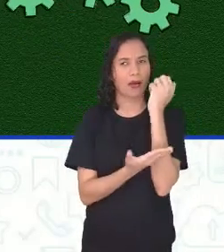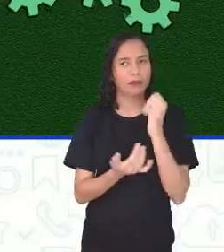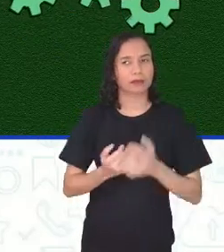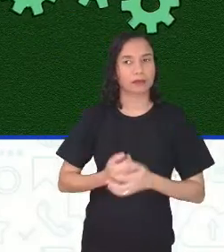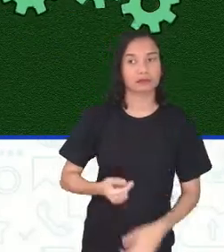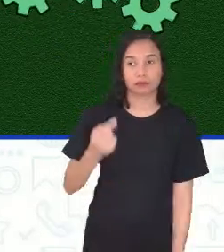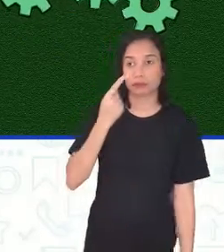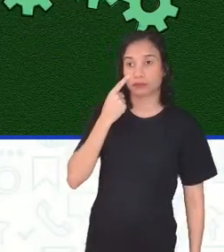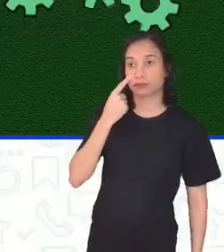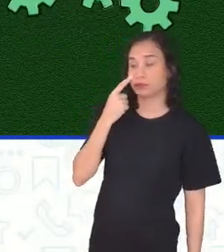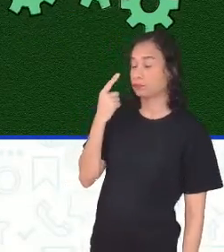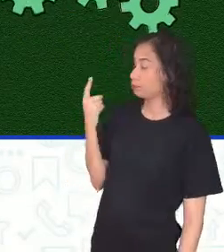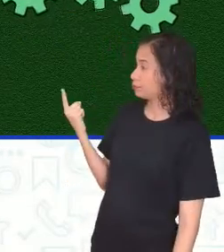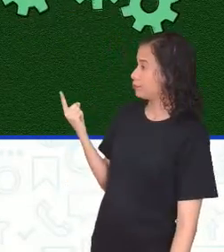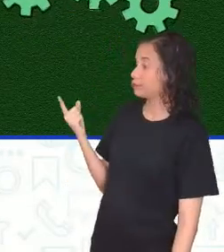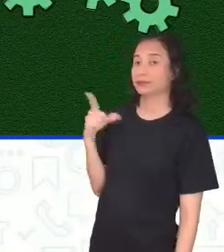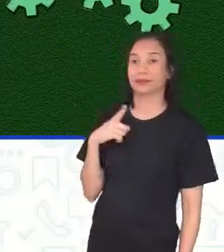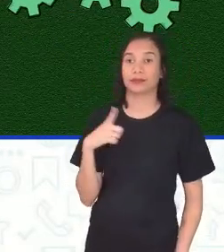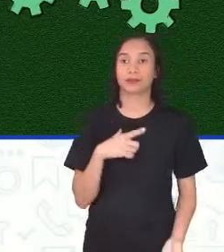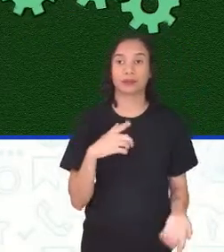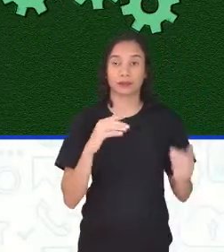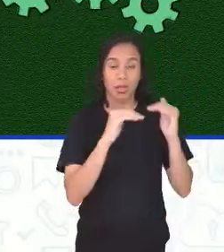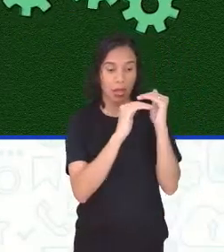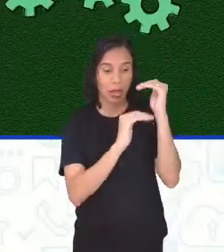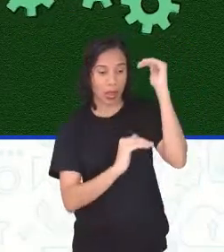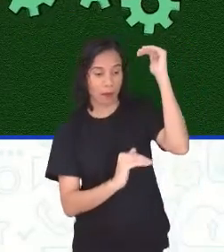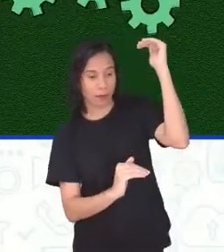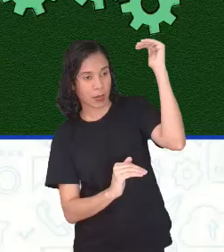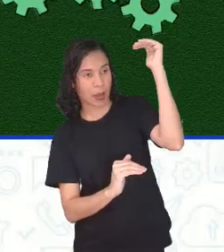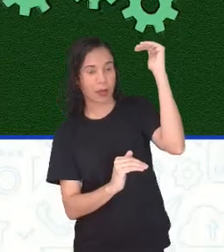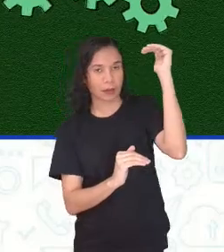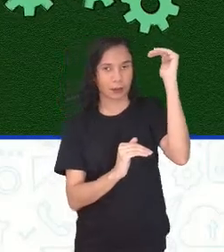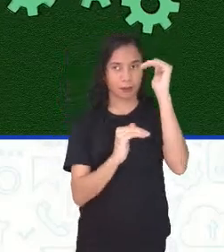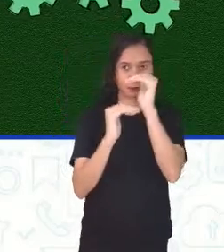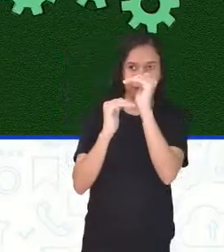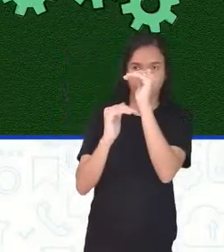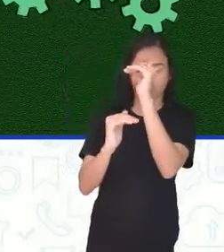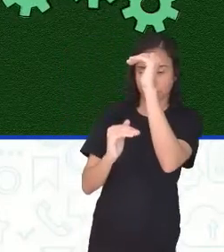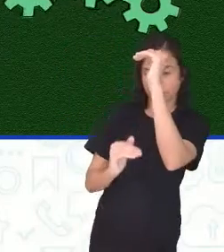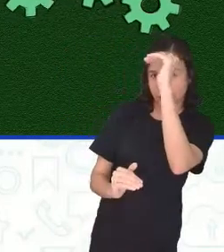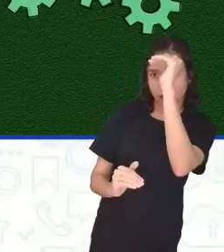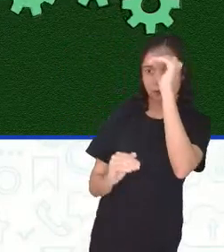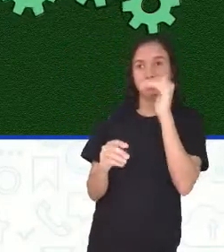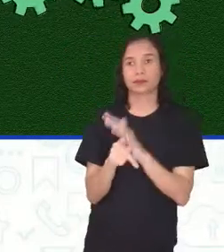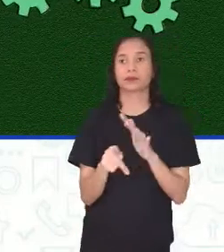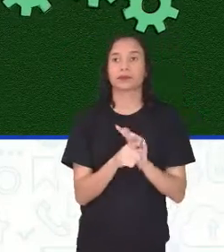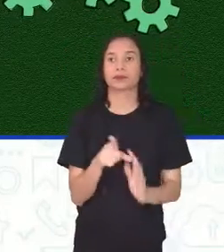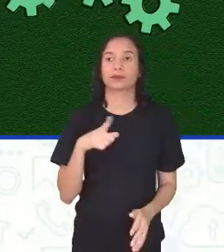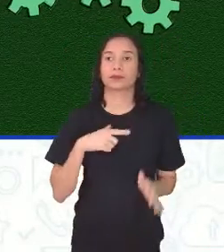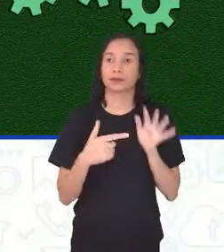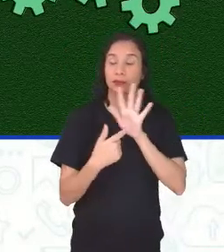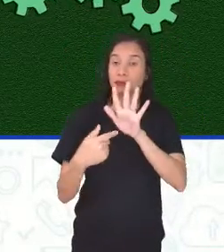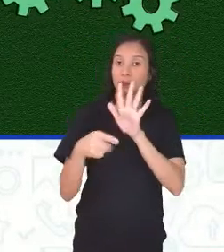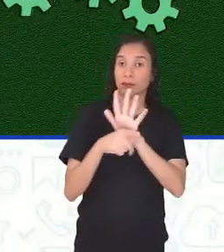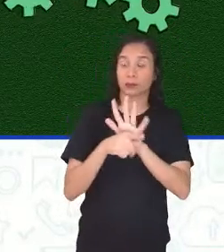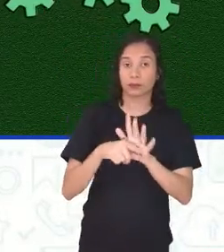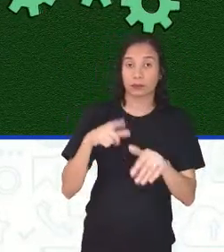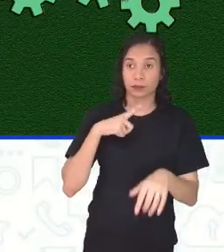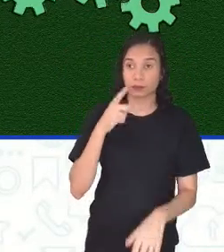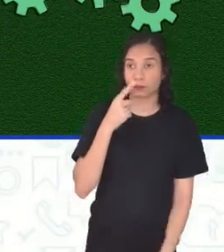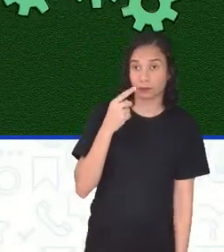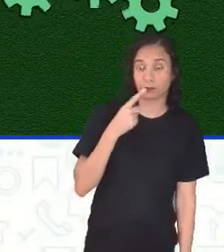Olha só. Eu ampliei o tamanho. Está aí mostrando com esses tracinhos